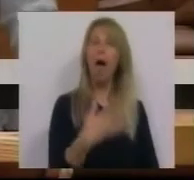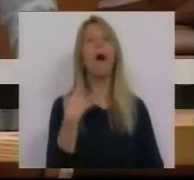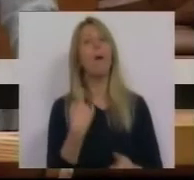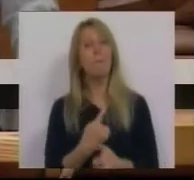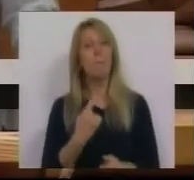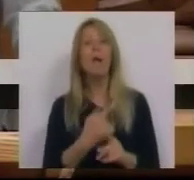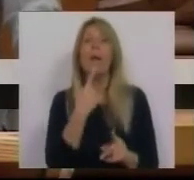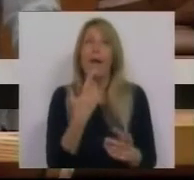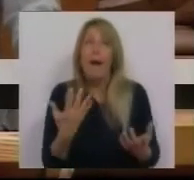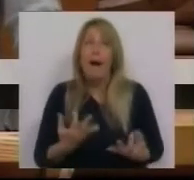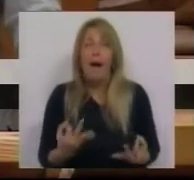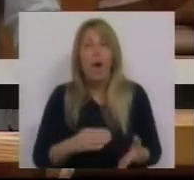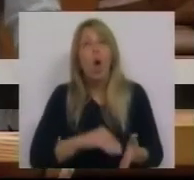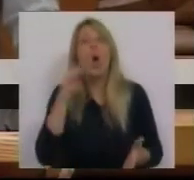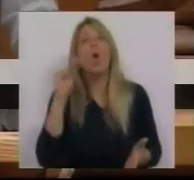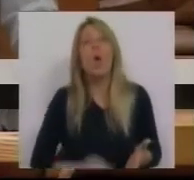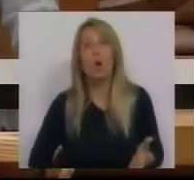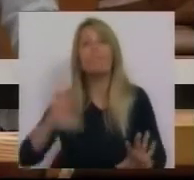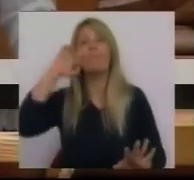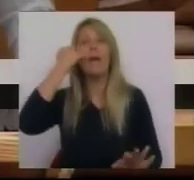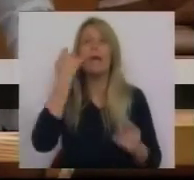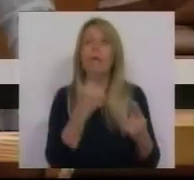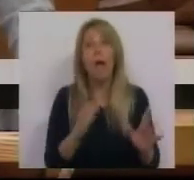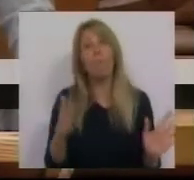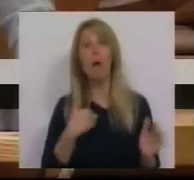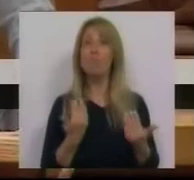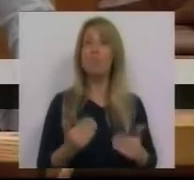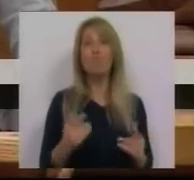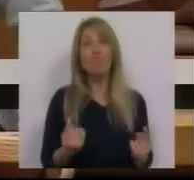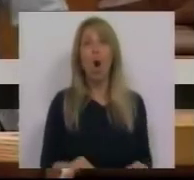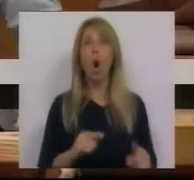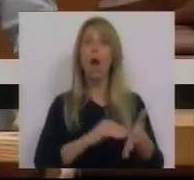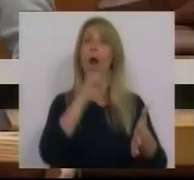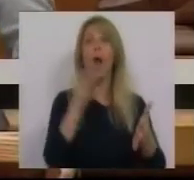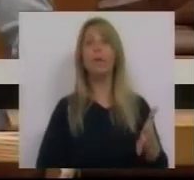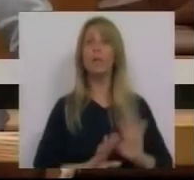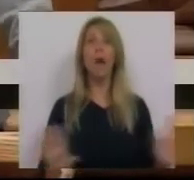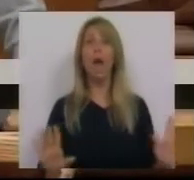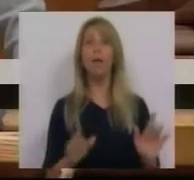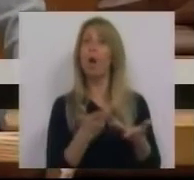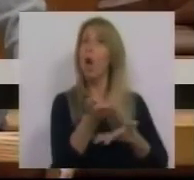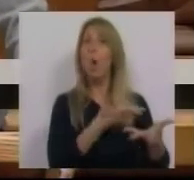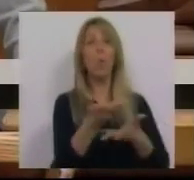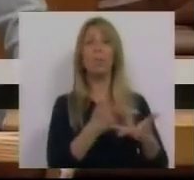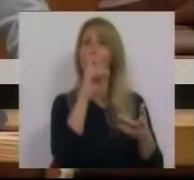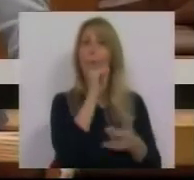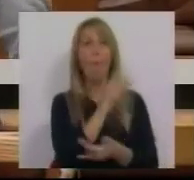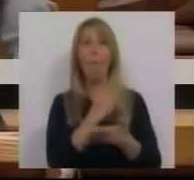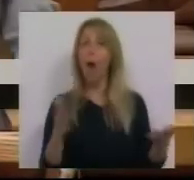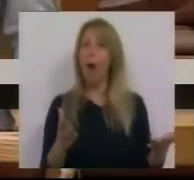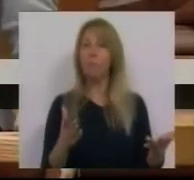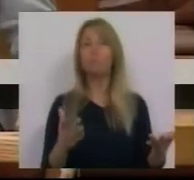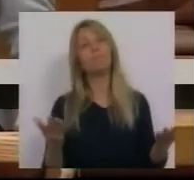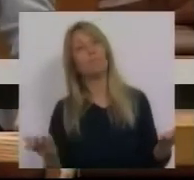contrato seja ruinoso, mas que se limitou a assinar e nunca o negociou. Assinei, mas não negociei, é o novo